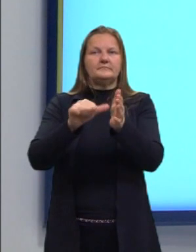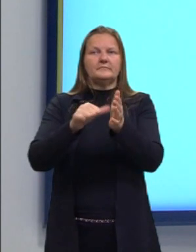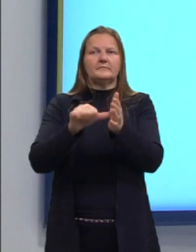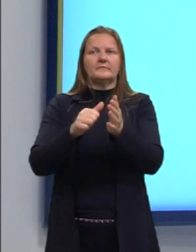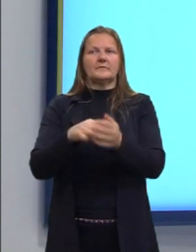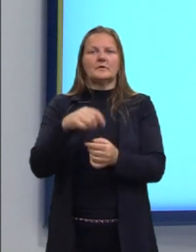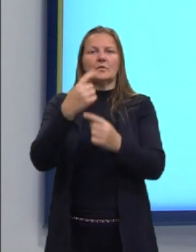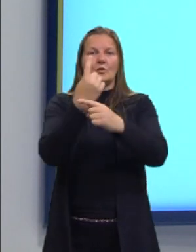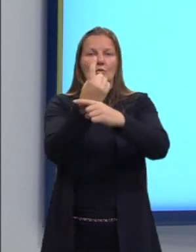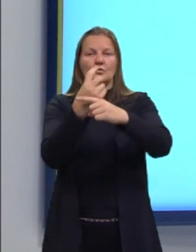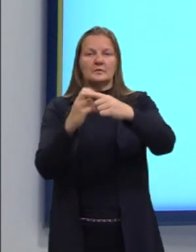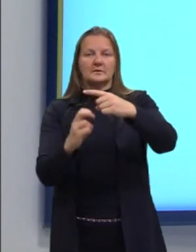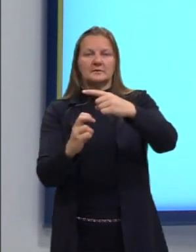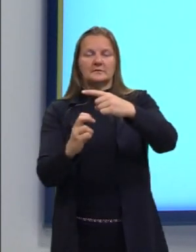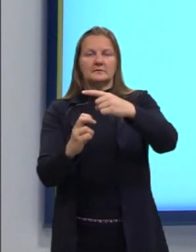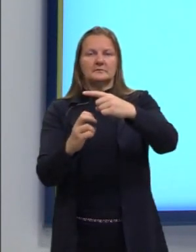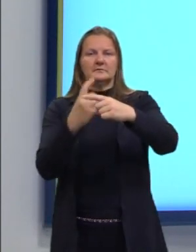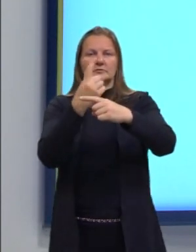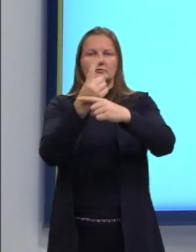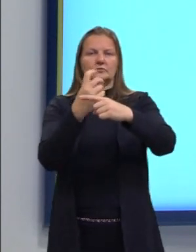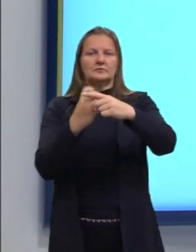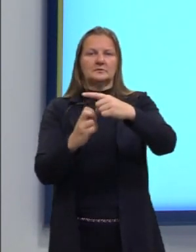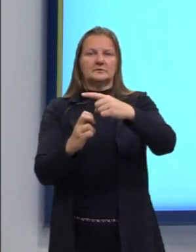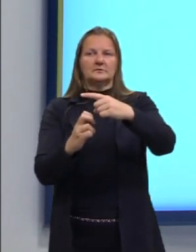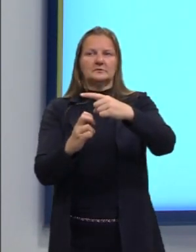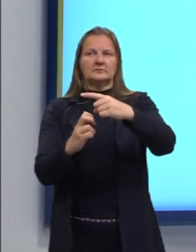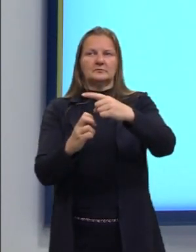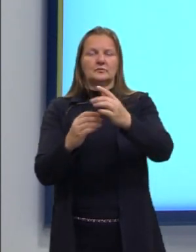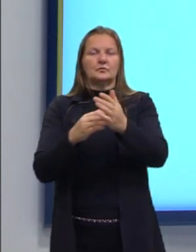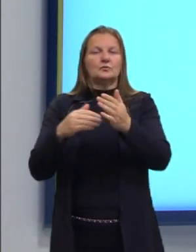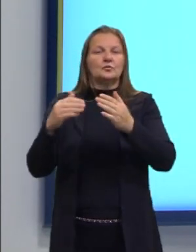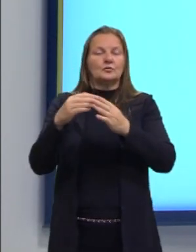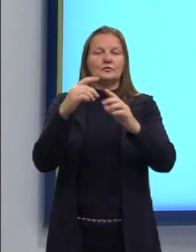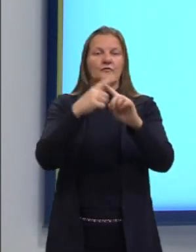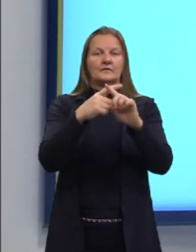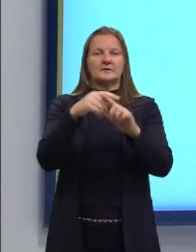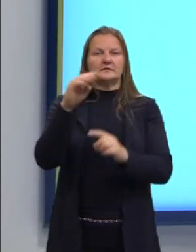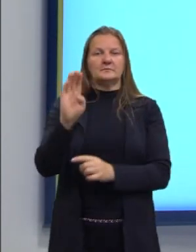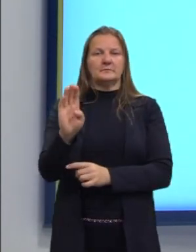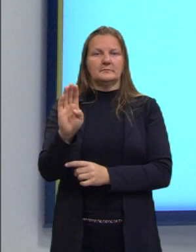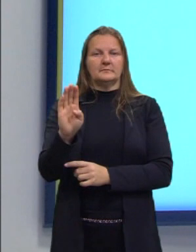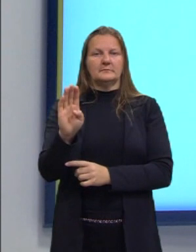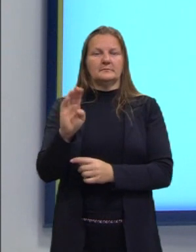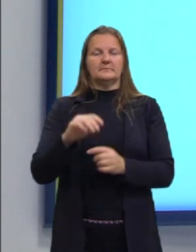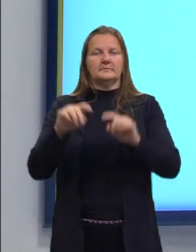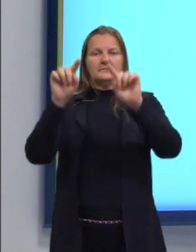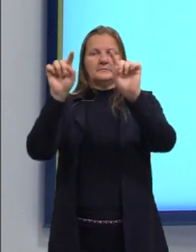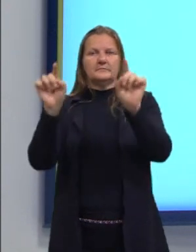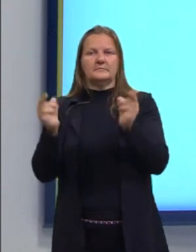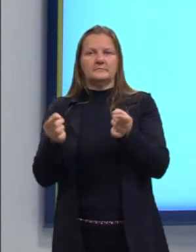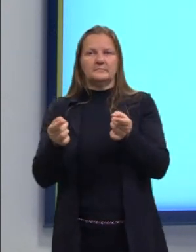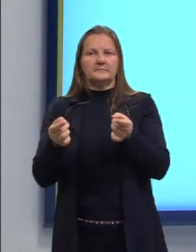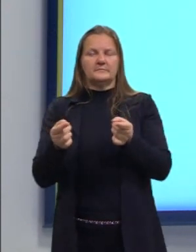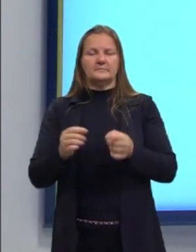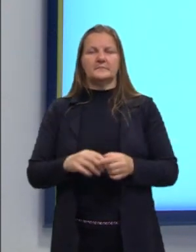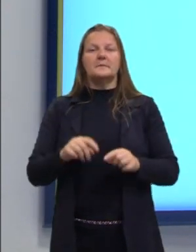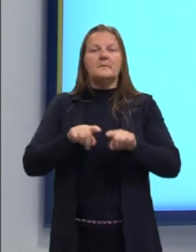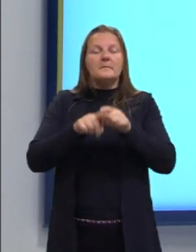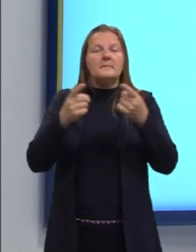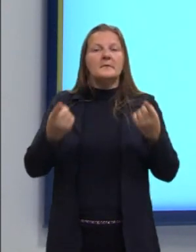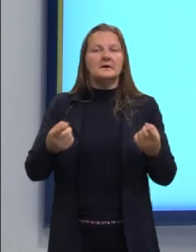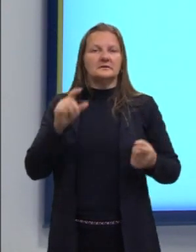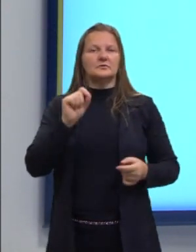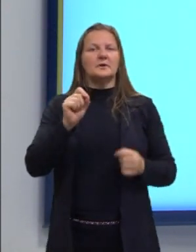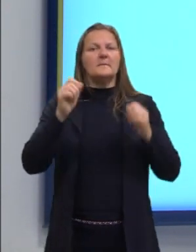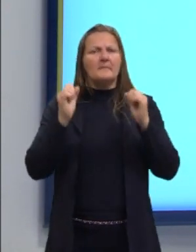1 quinto, ele estava multiplicando todo o B, né? Então, todo aquele valor que ficou entre parênteses. Mas, o